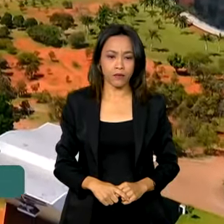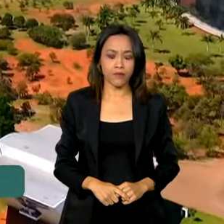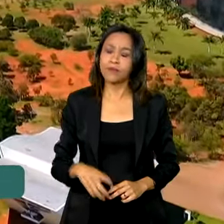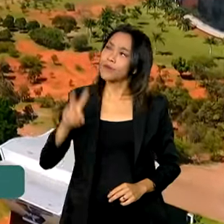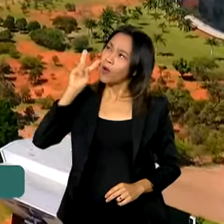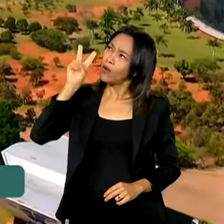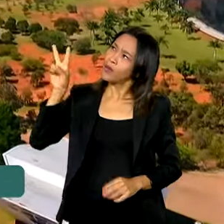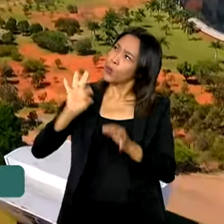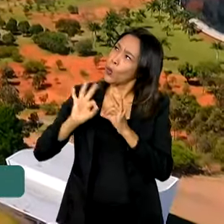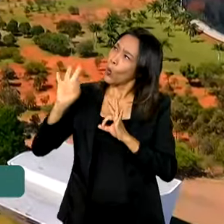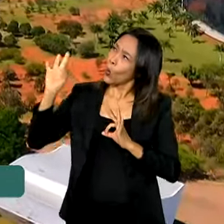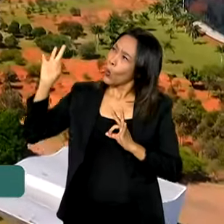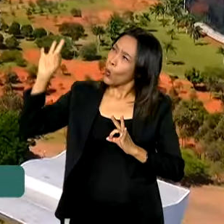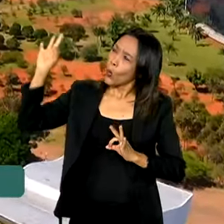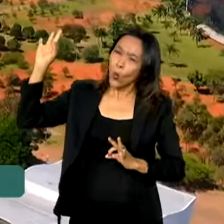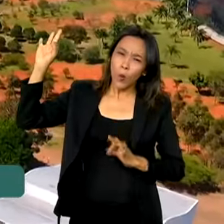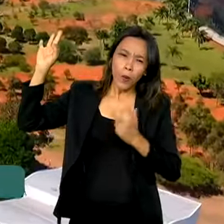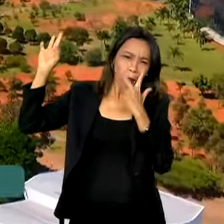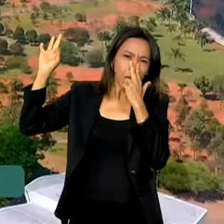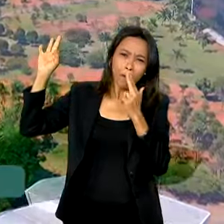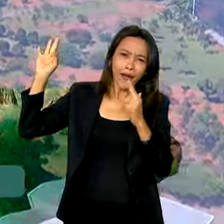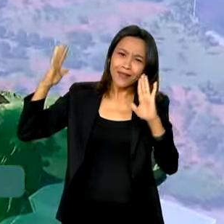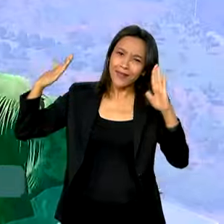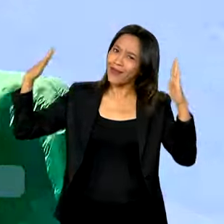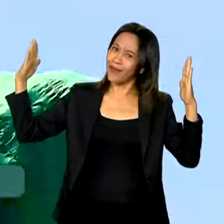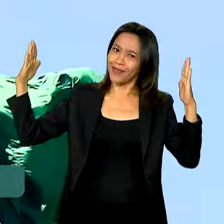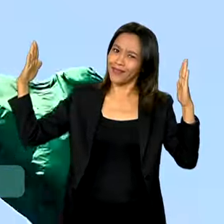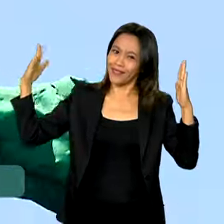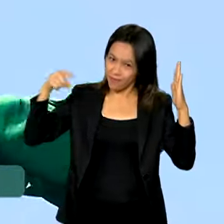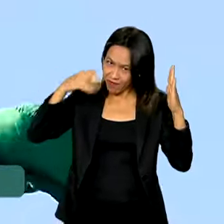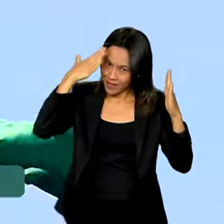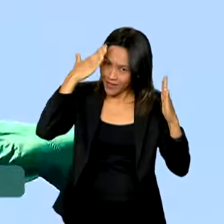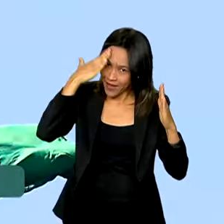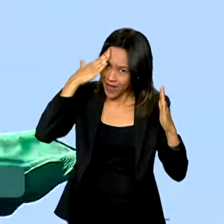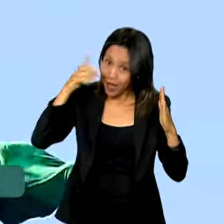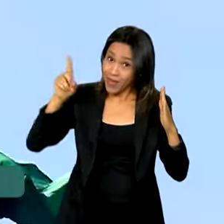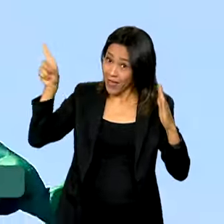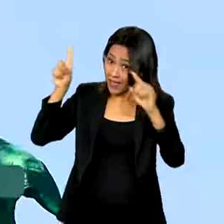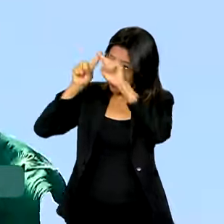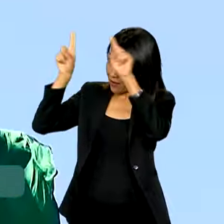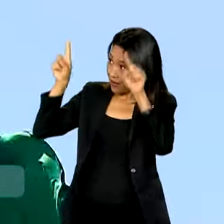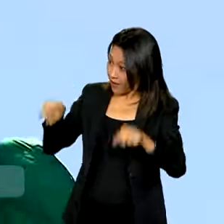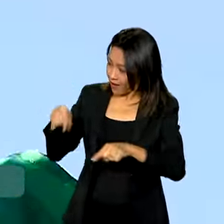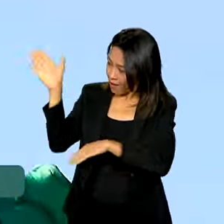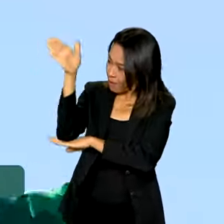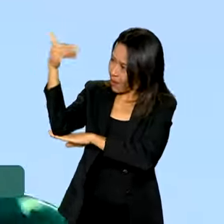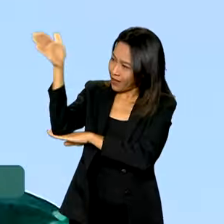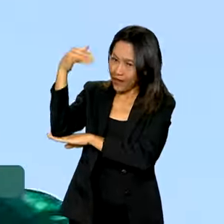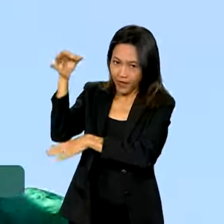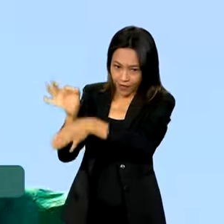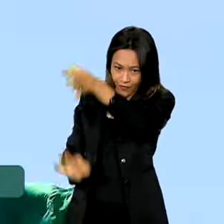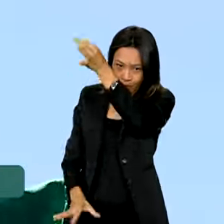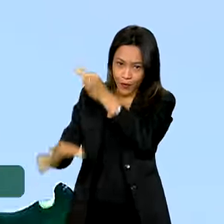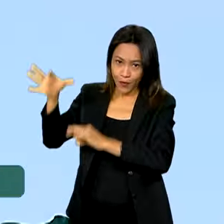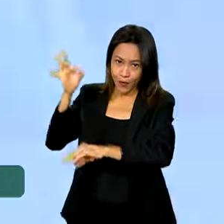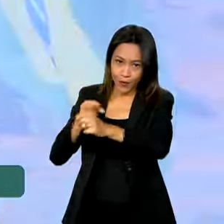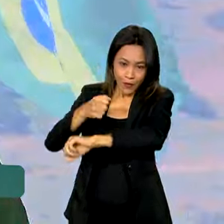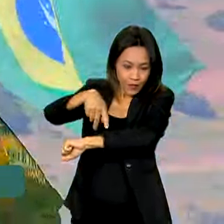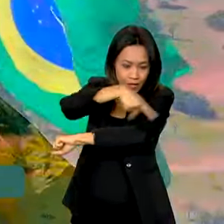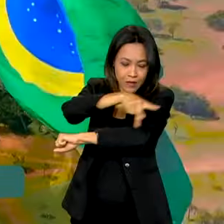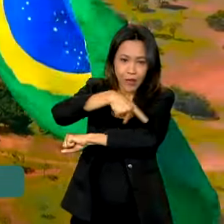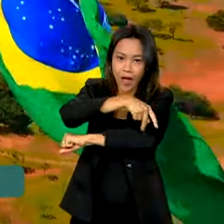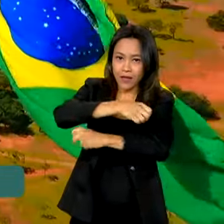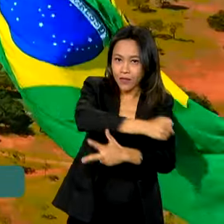Olhando assim de longe, ela nem parece tão grande. Mas você sabia que a bandeira do Brasil, que fica hasteada na Praça dos Três